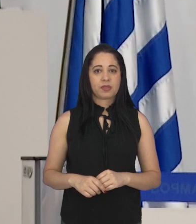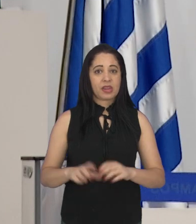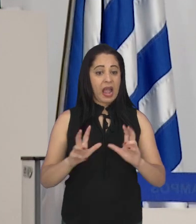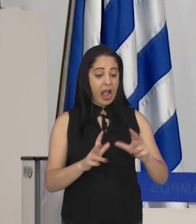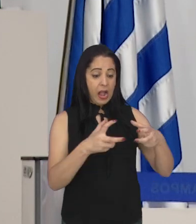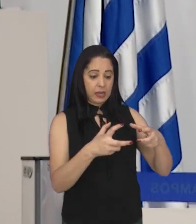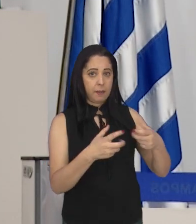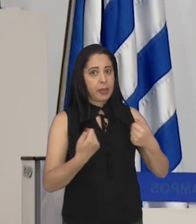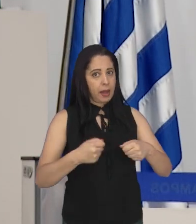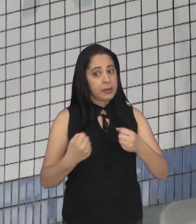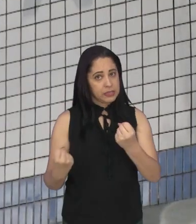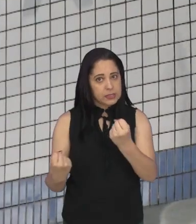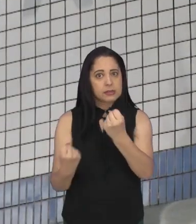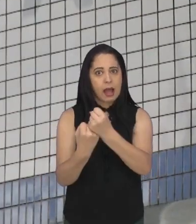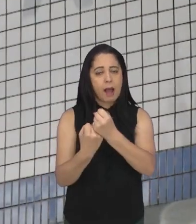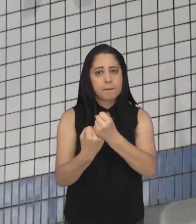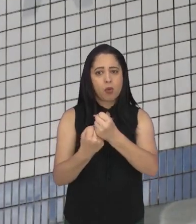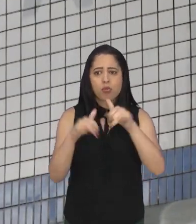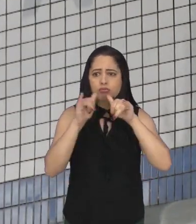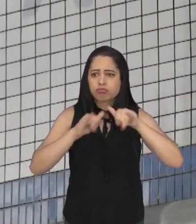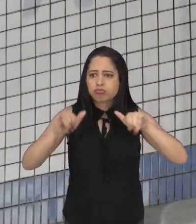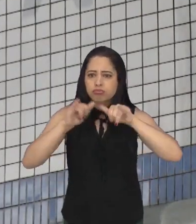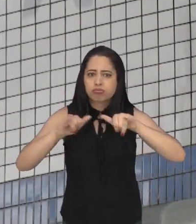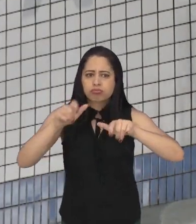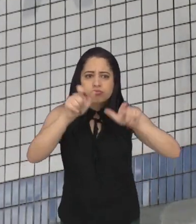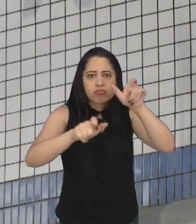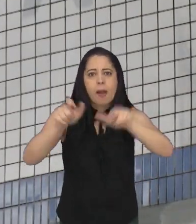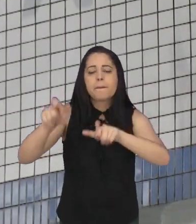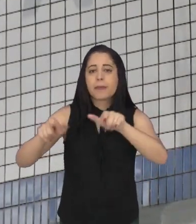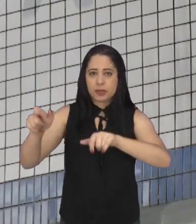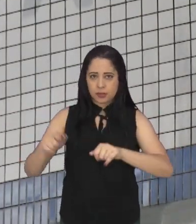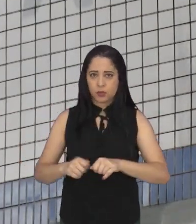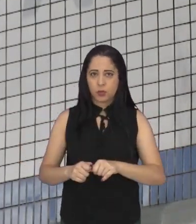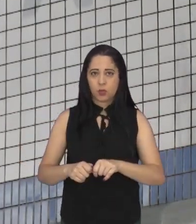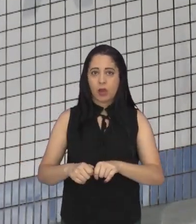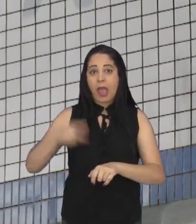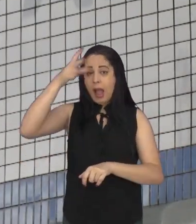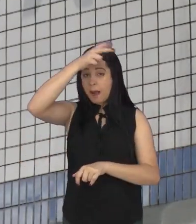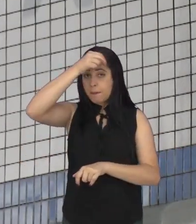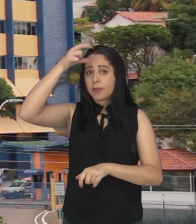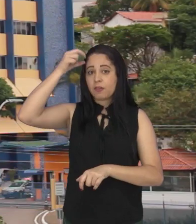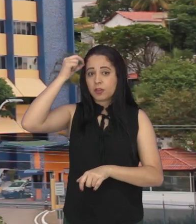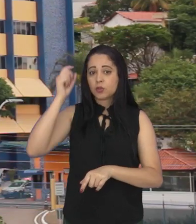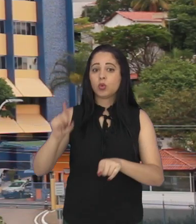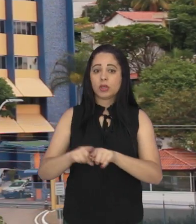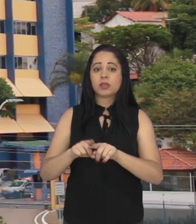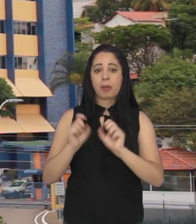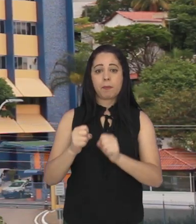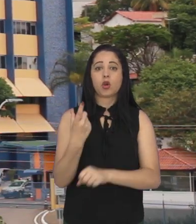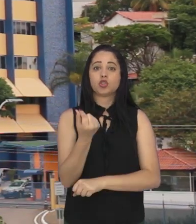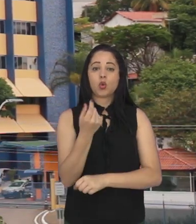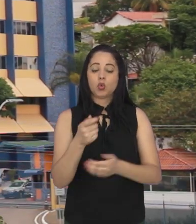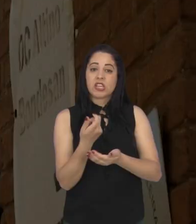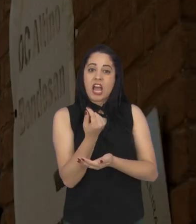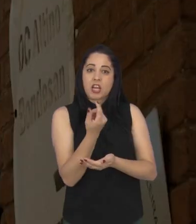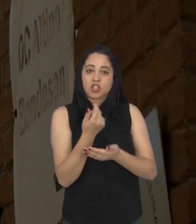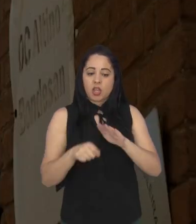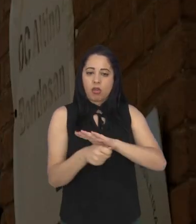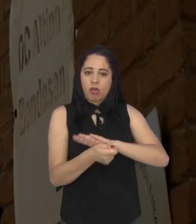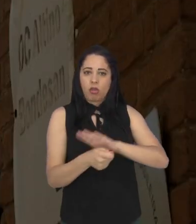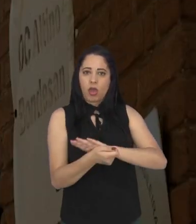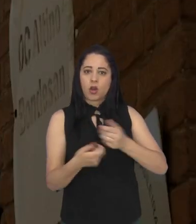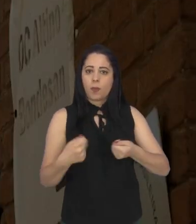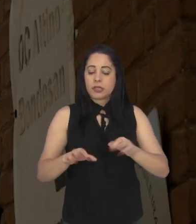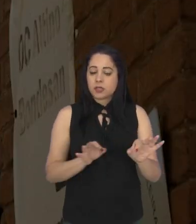Dulce Rita ainda defende que a Câmara deve apoiar campanhas de orientação sobre este assunto e que a Prefeitura, por meio do Fundo